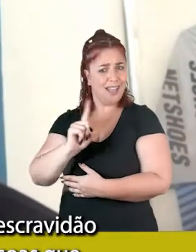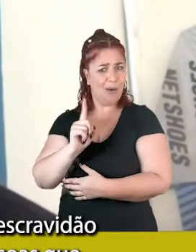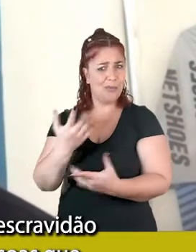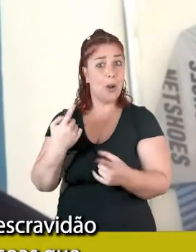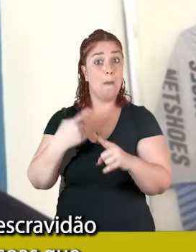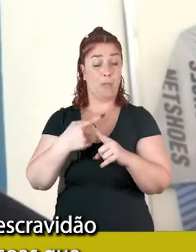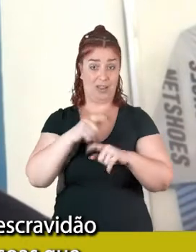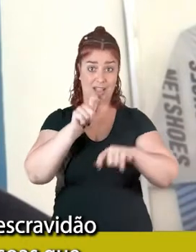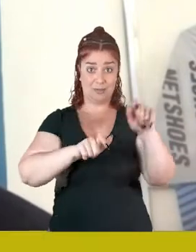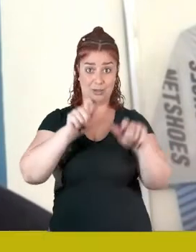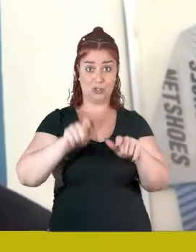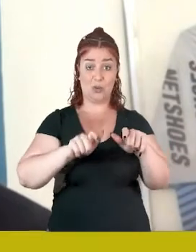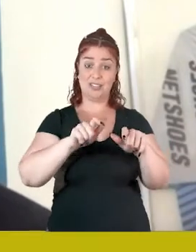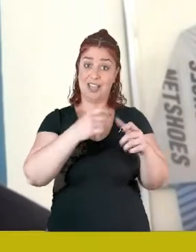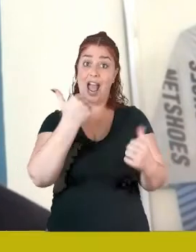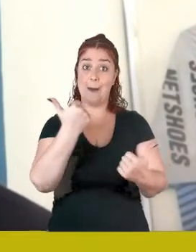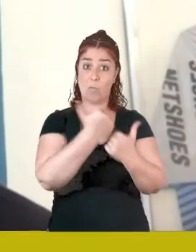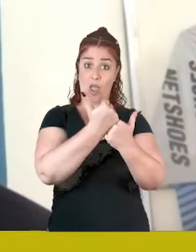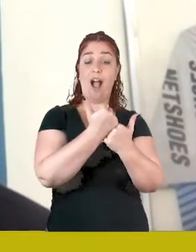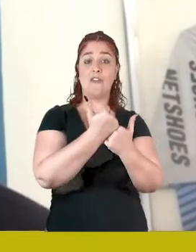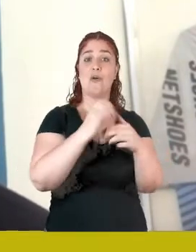eram somente meninos, pessoas que